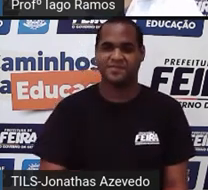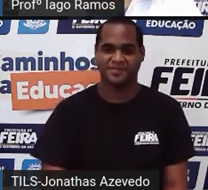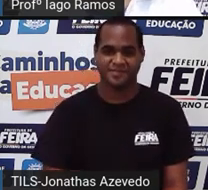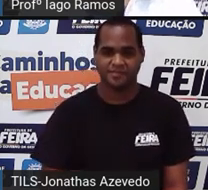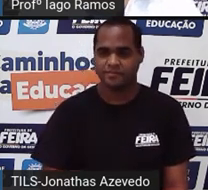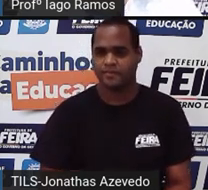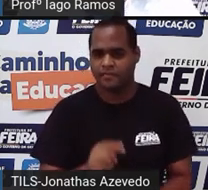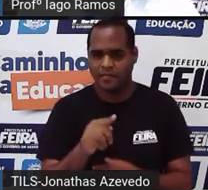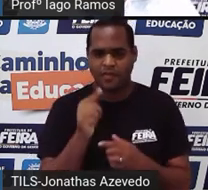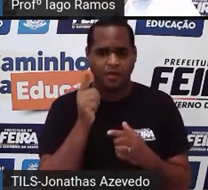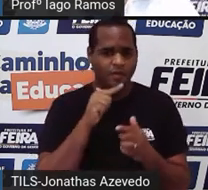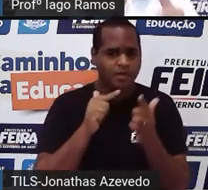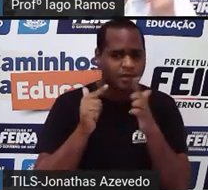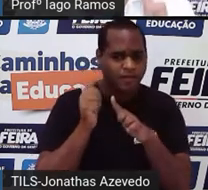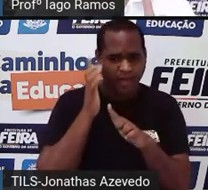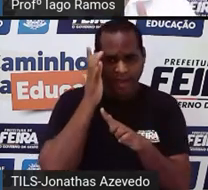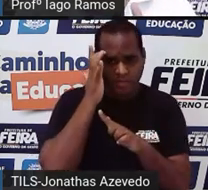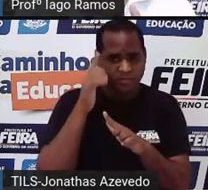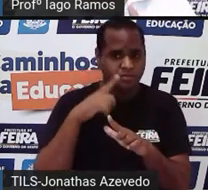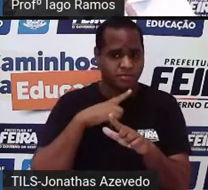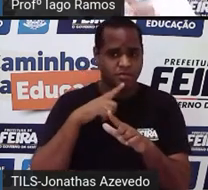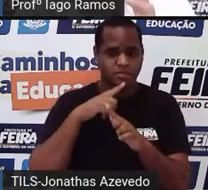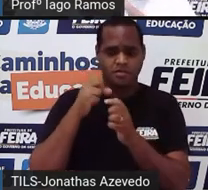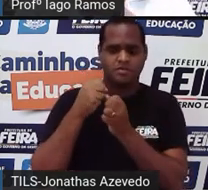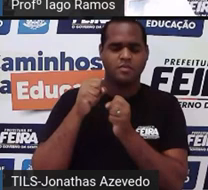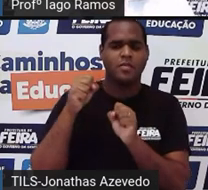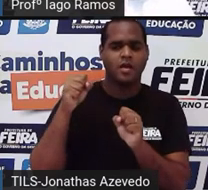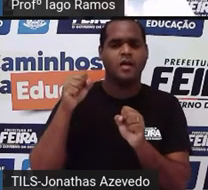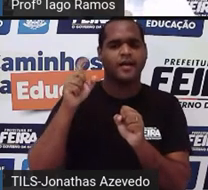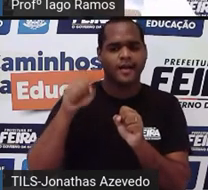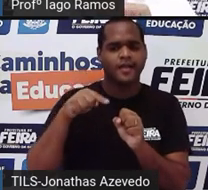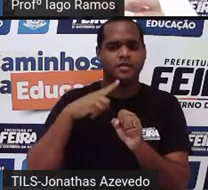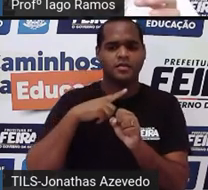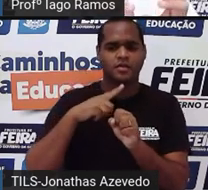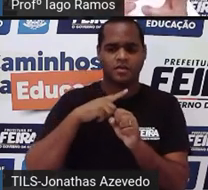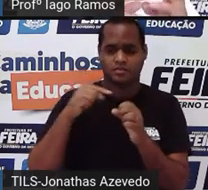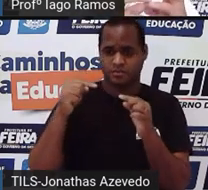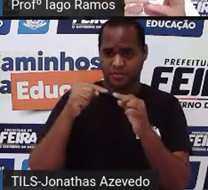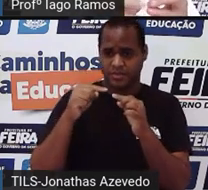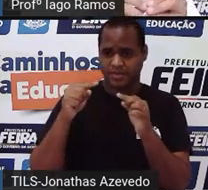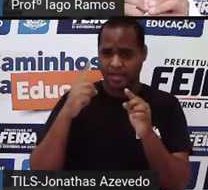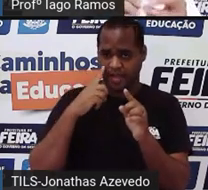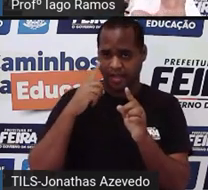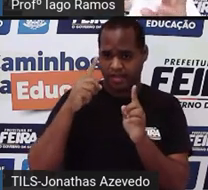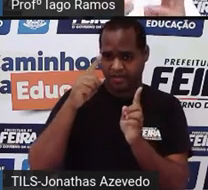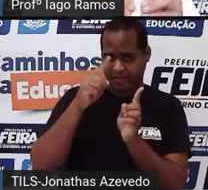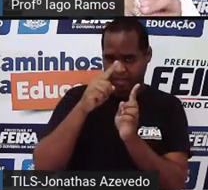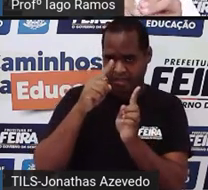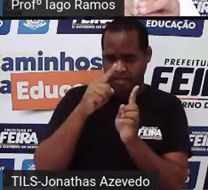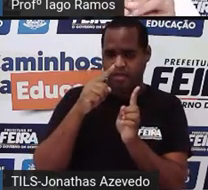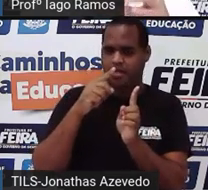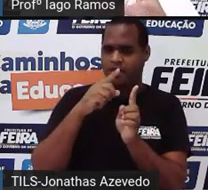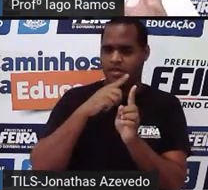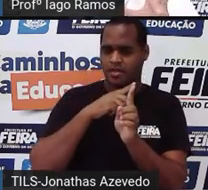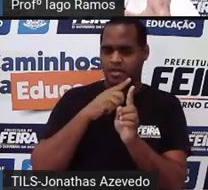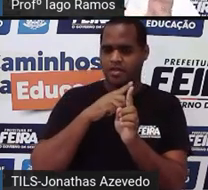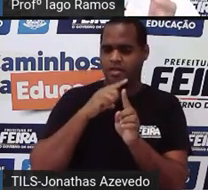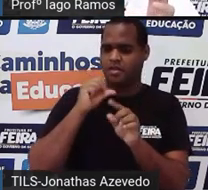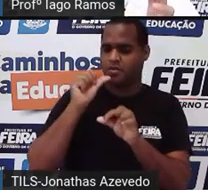E aí, você acha que a figura maior é a pequenininha, né? A menorzinha